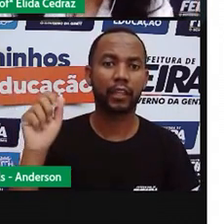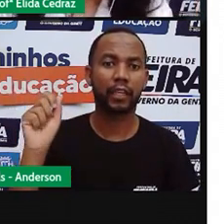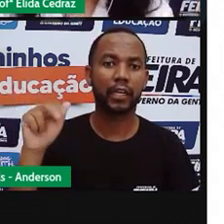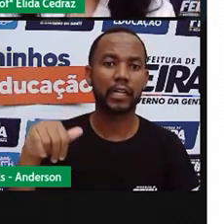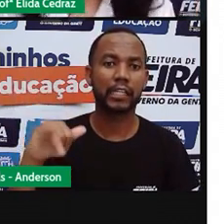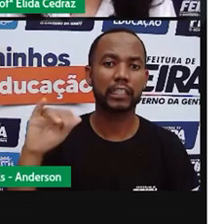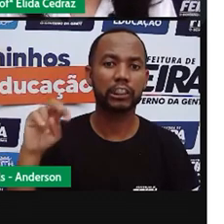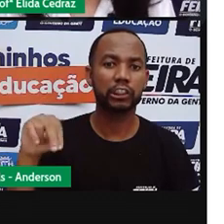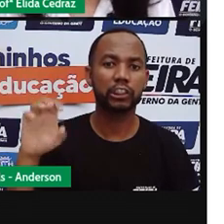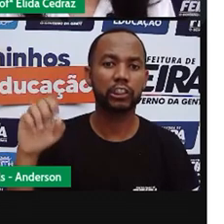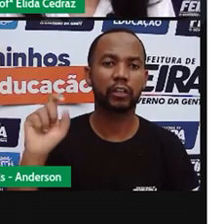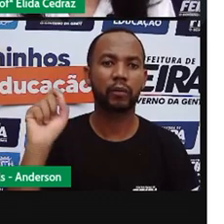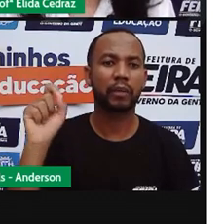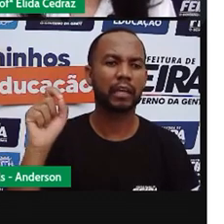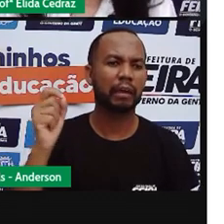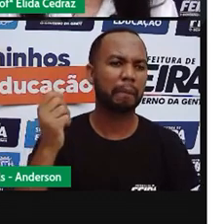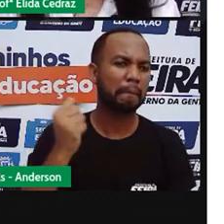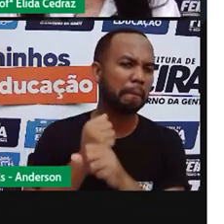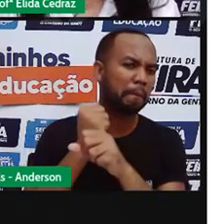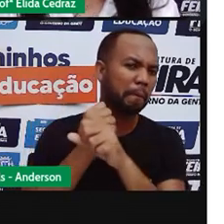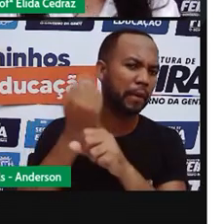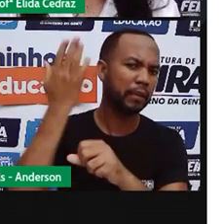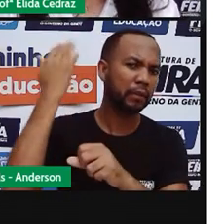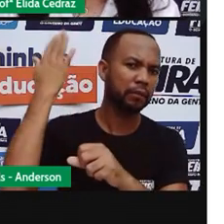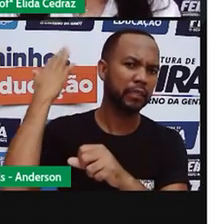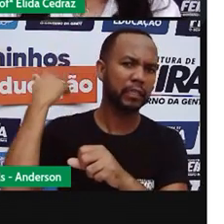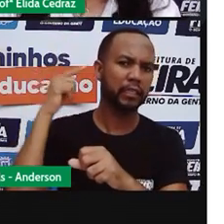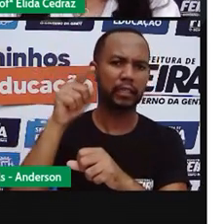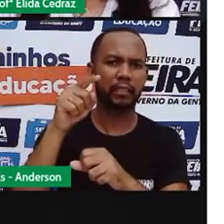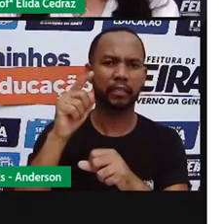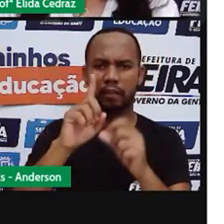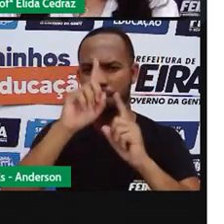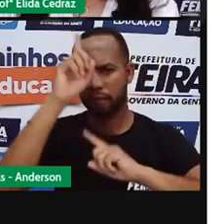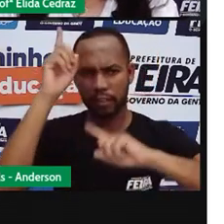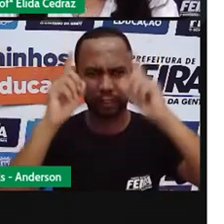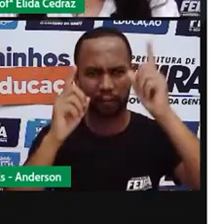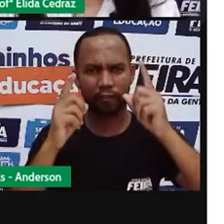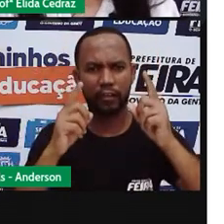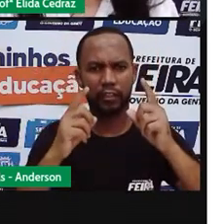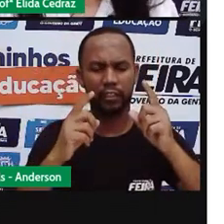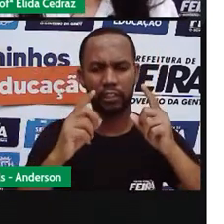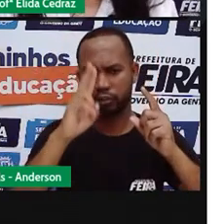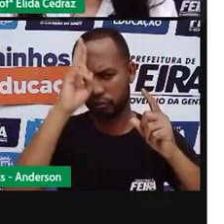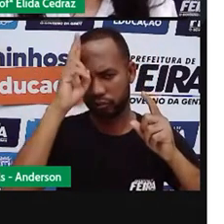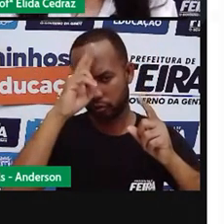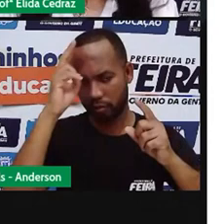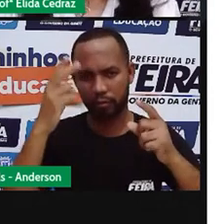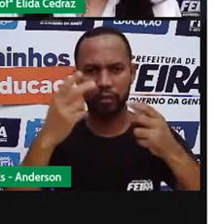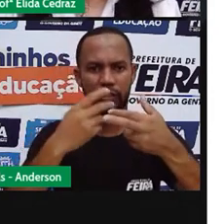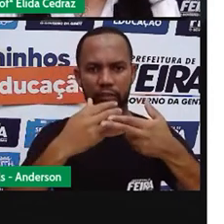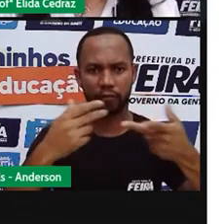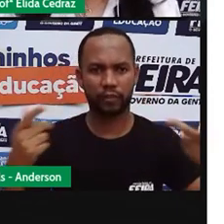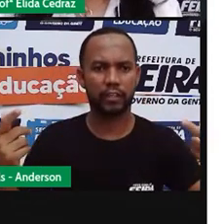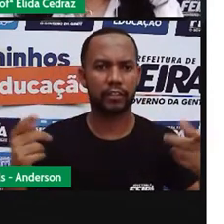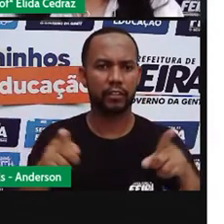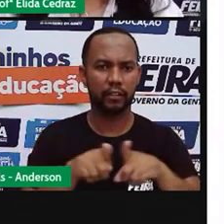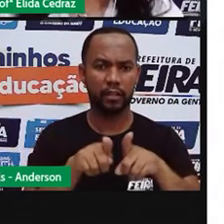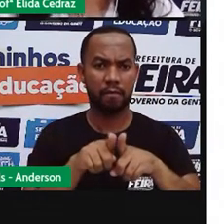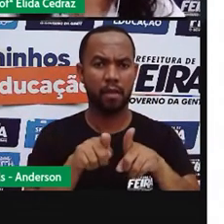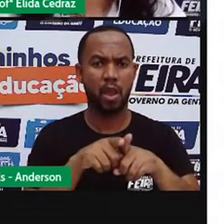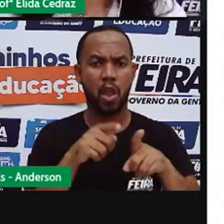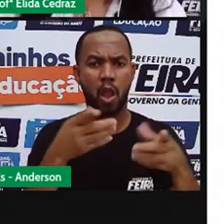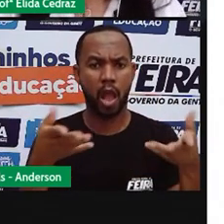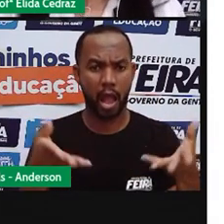as pessoas da sua época. E no Brasil, é Monteiro Lobato, que recrita fábulas de Exopo